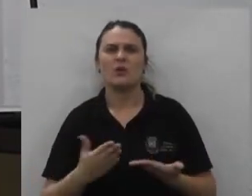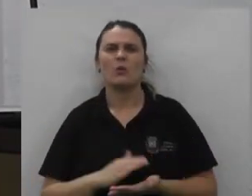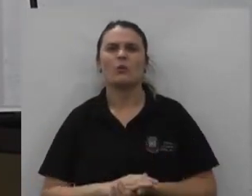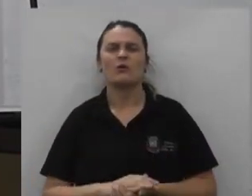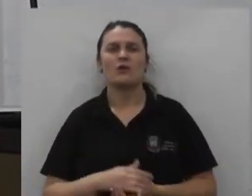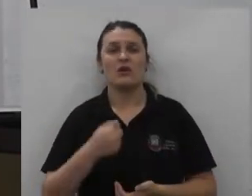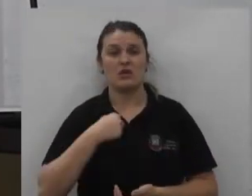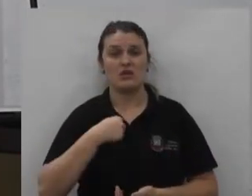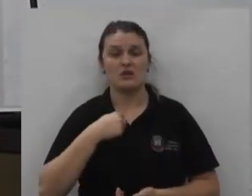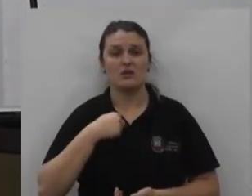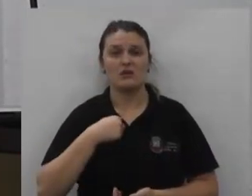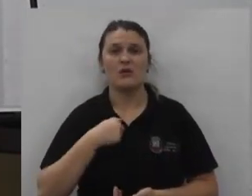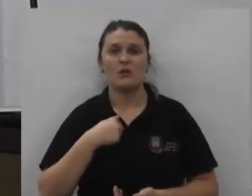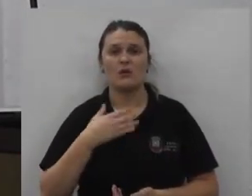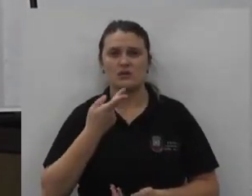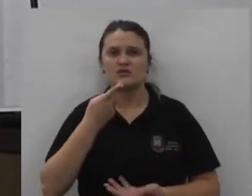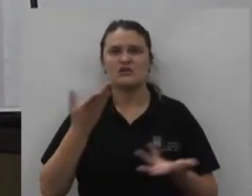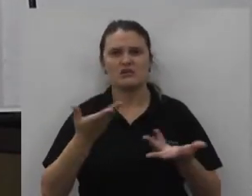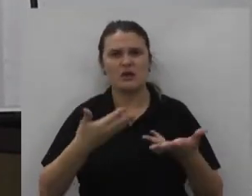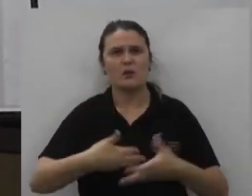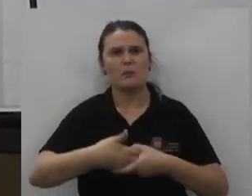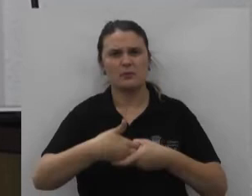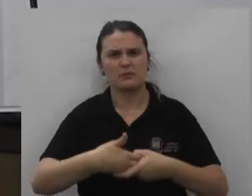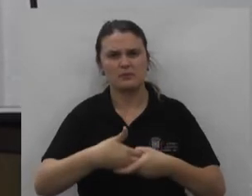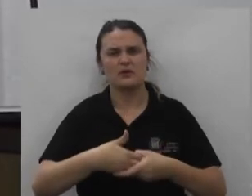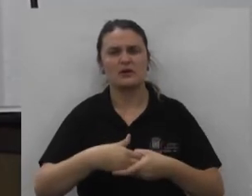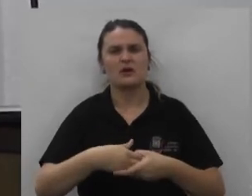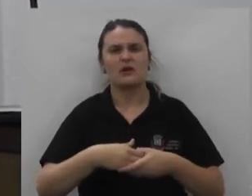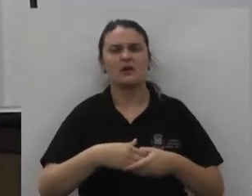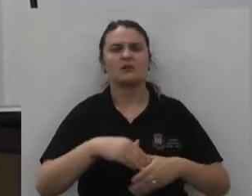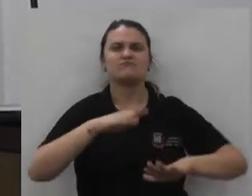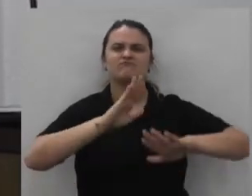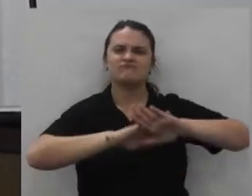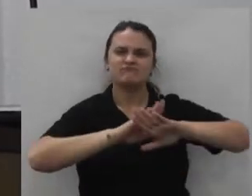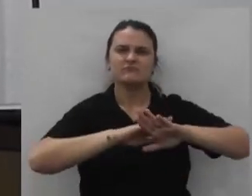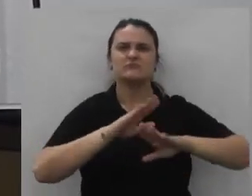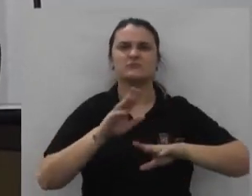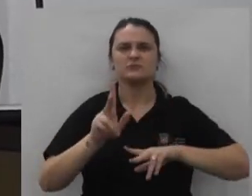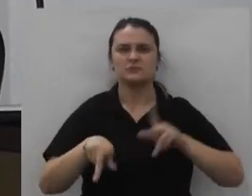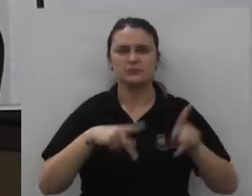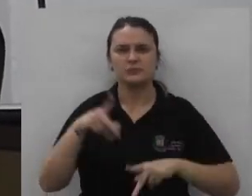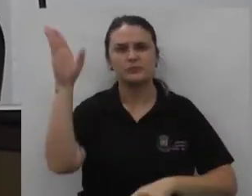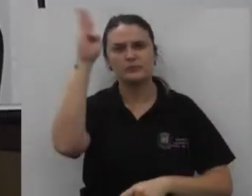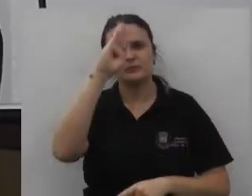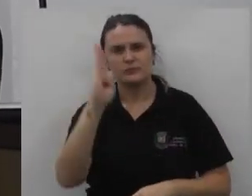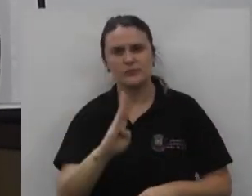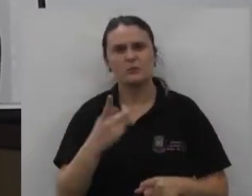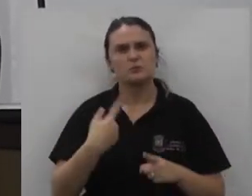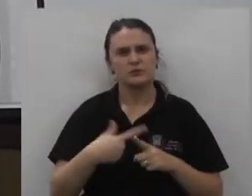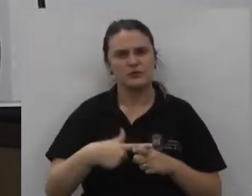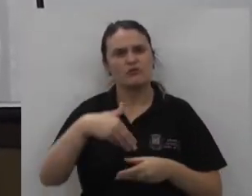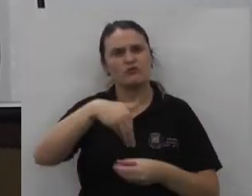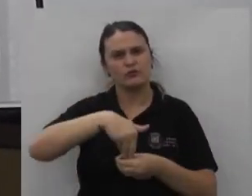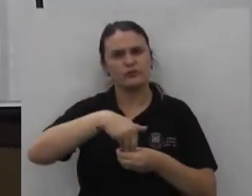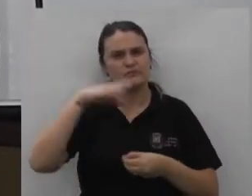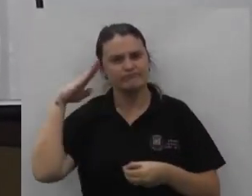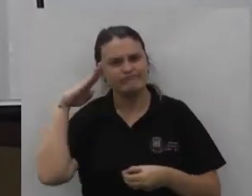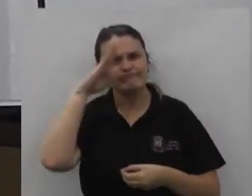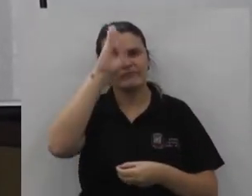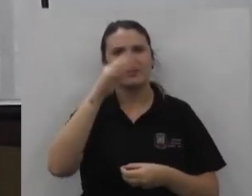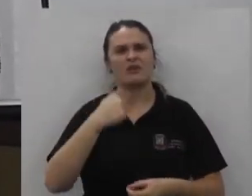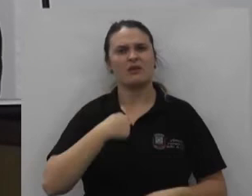aqui parabenizar o ponto de vista do povo brasileiro em ter verificado isso